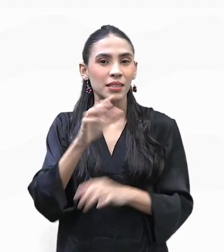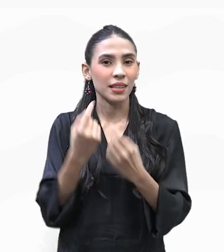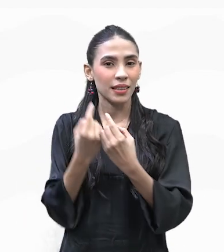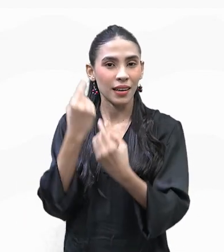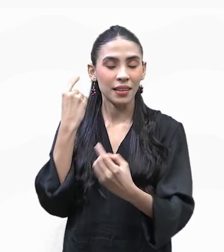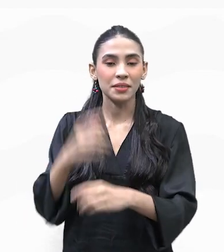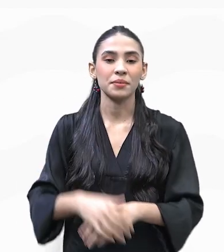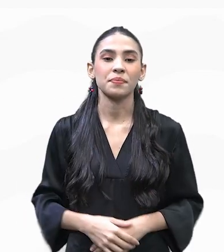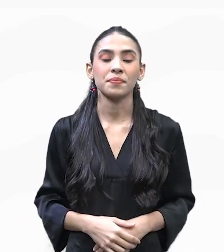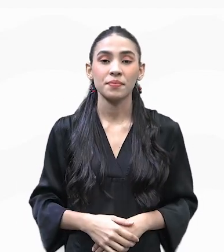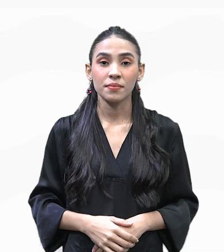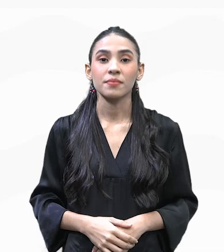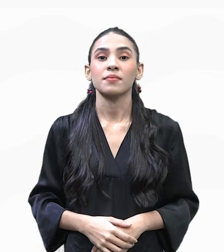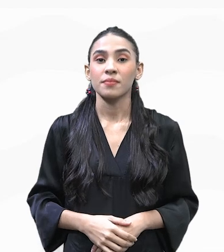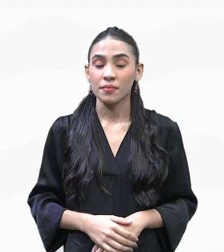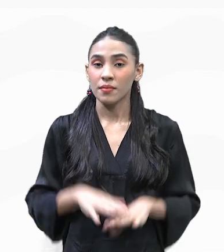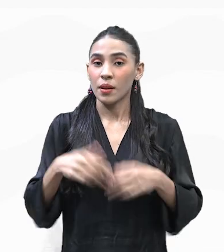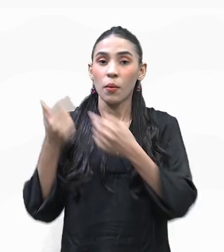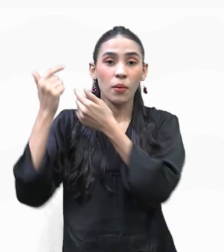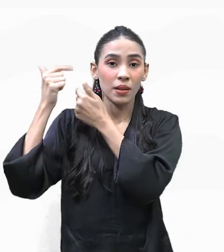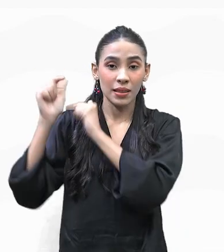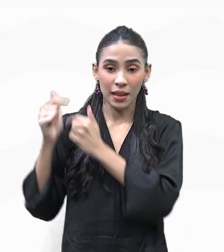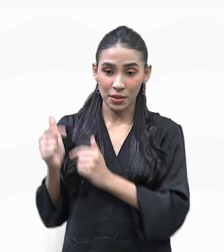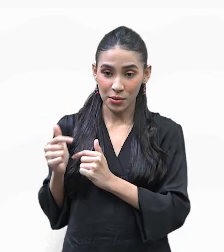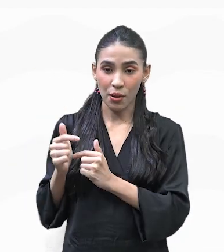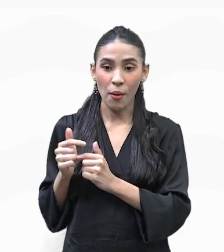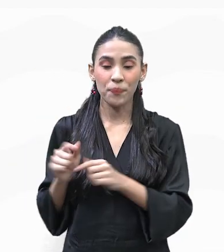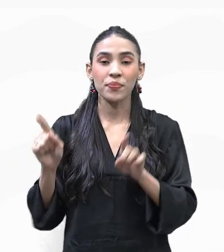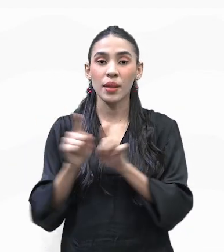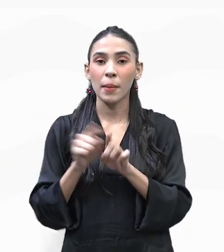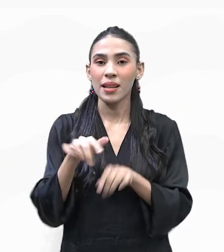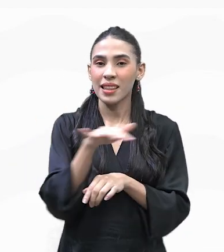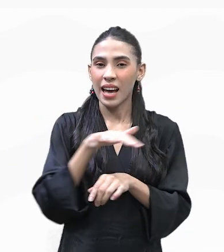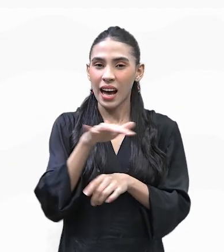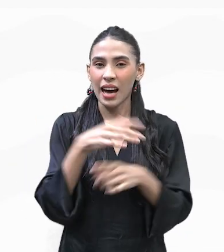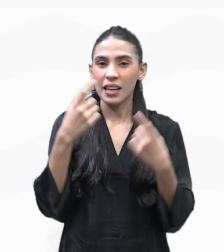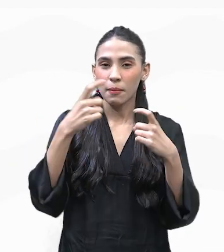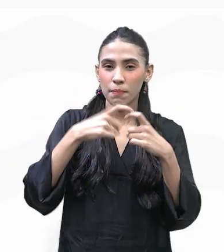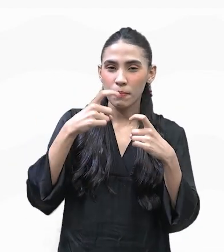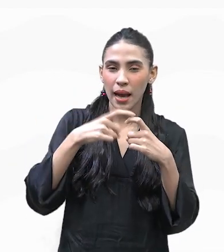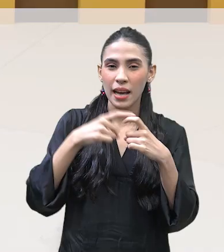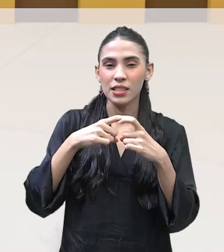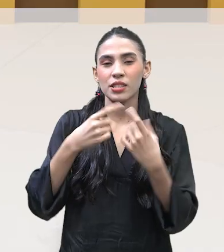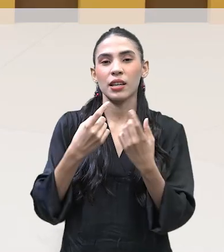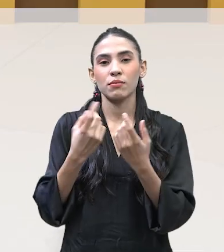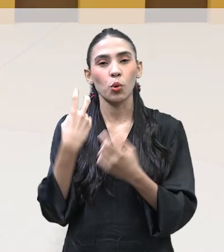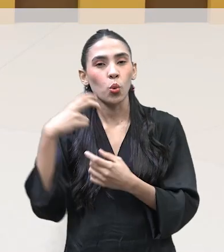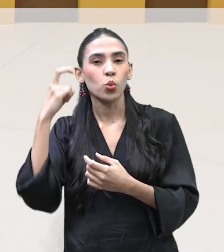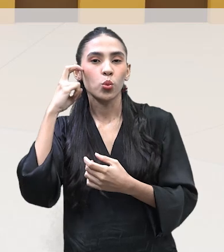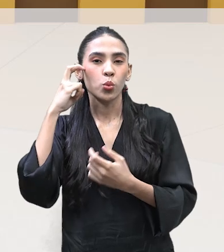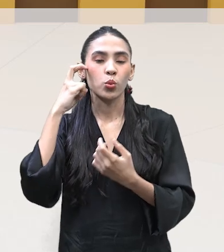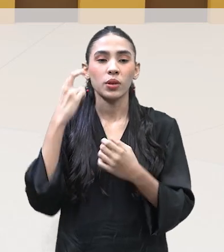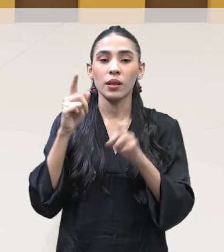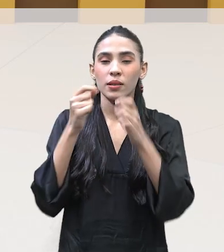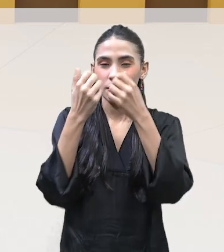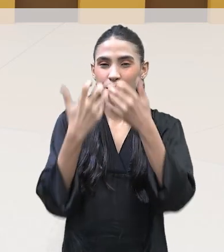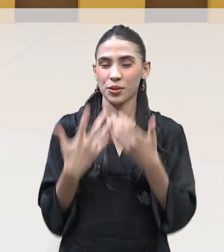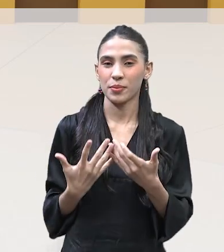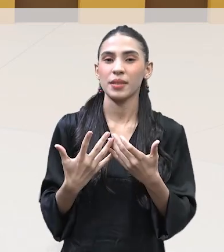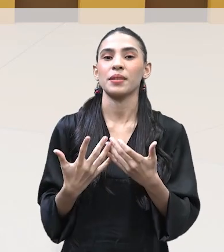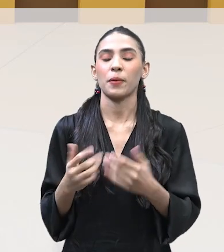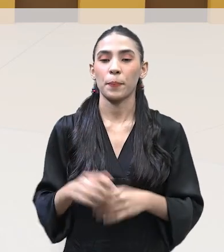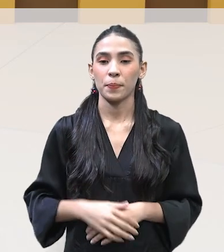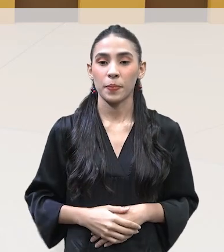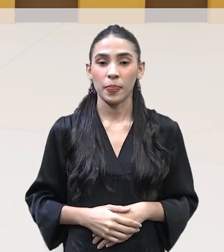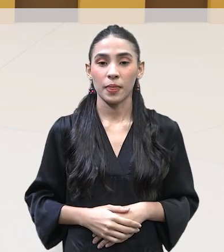ver agora essas imagens, justamente, dessas tradições, dessa medicina, desses costumes, que falam sobre isso. Então,